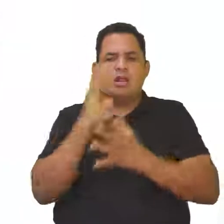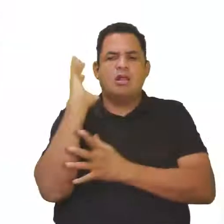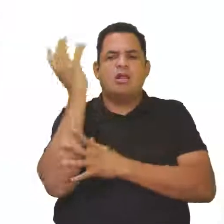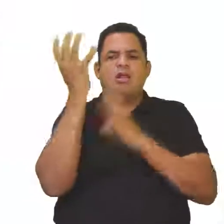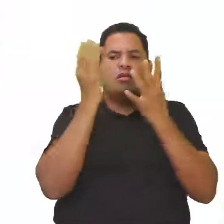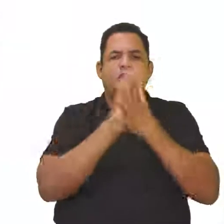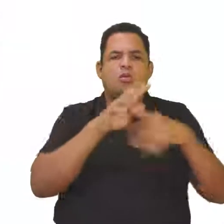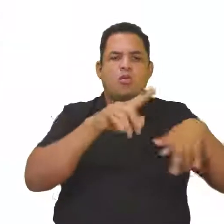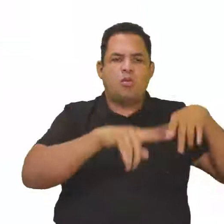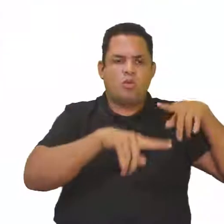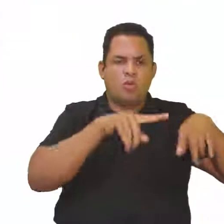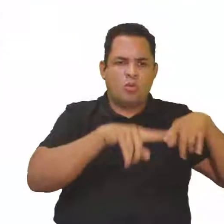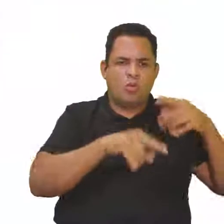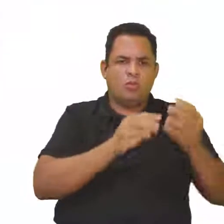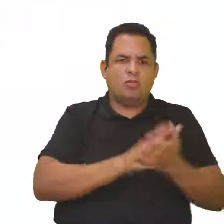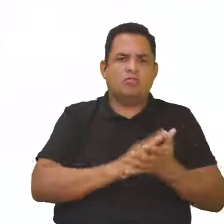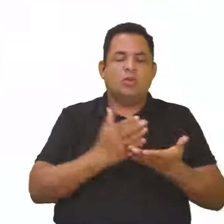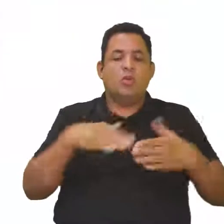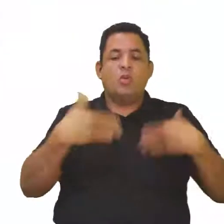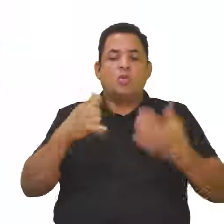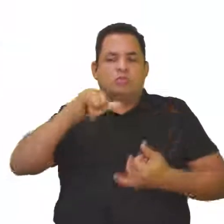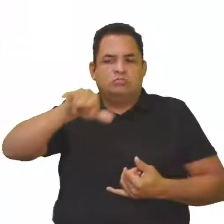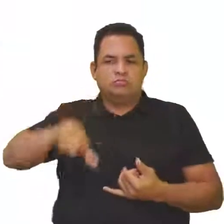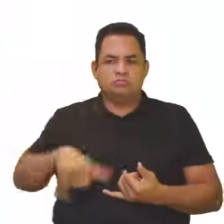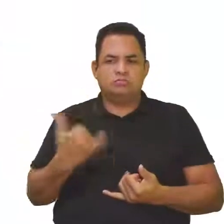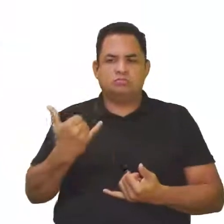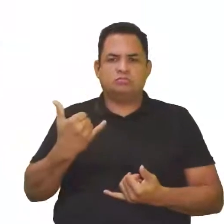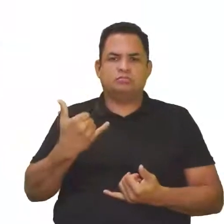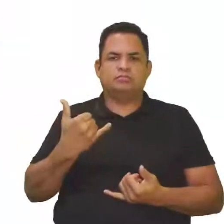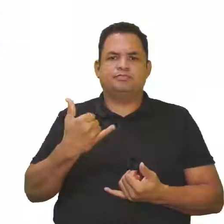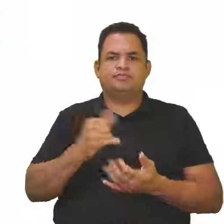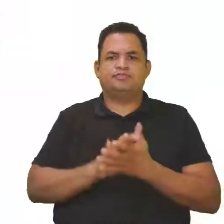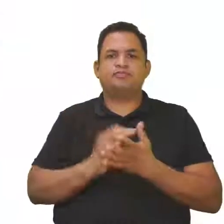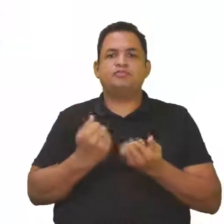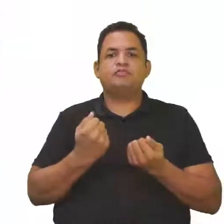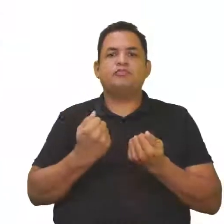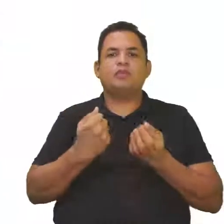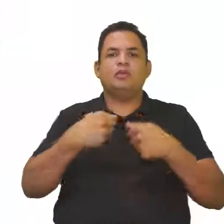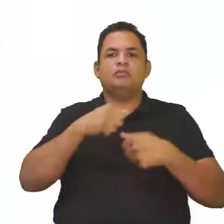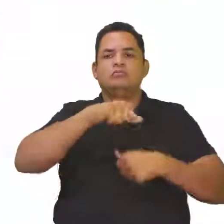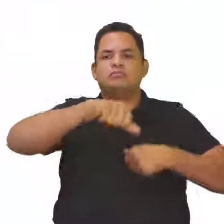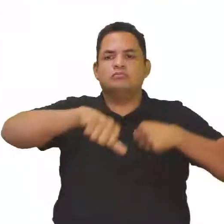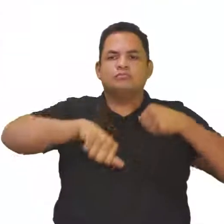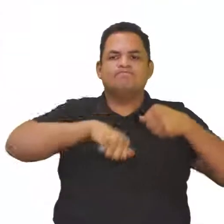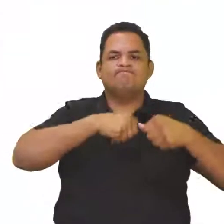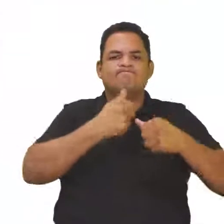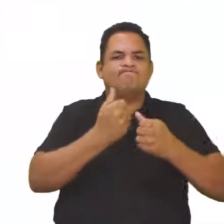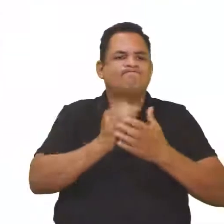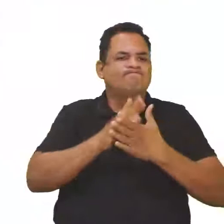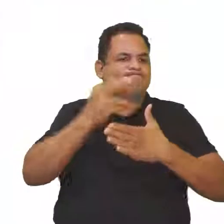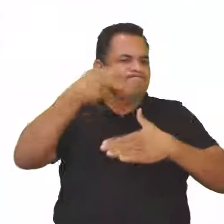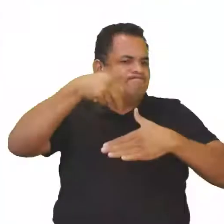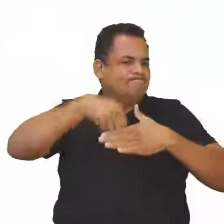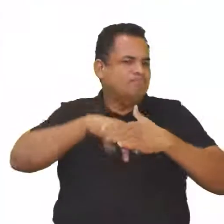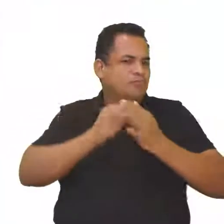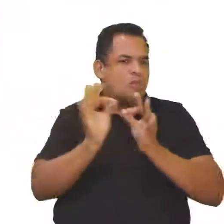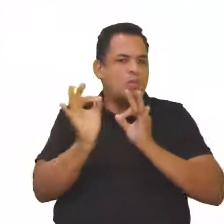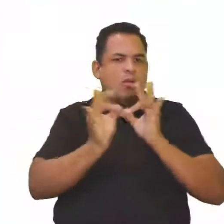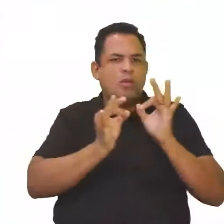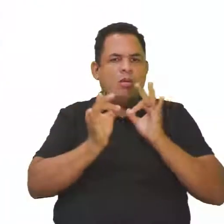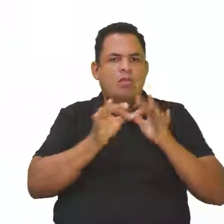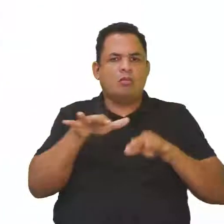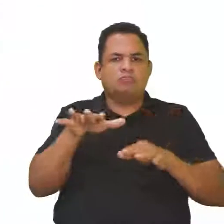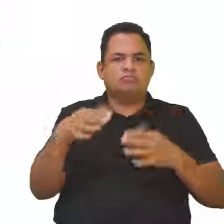recursos que, ao serem aproveitados, podem alterar de modo profundo a